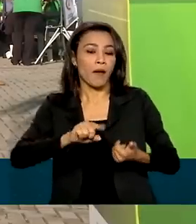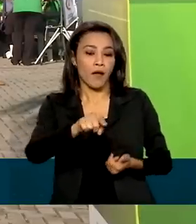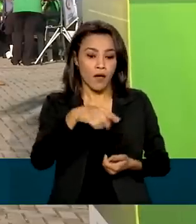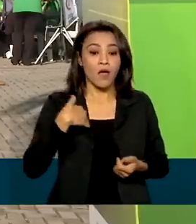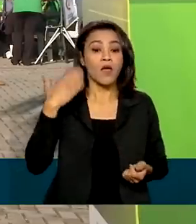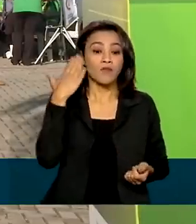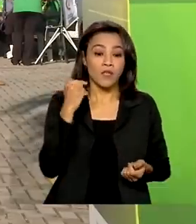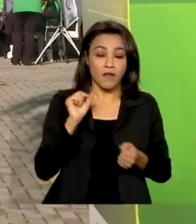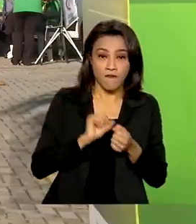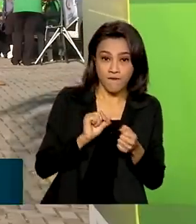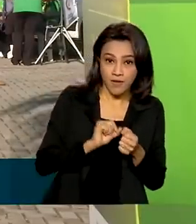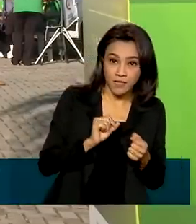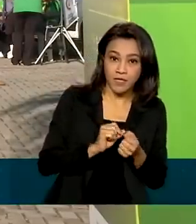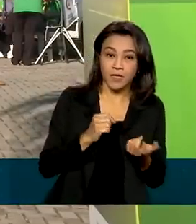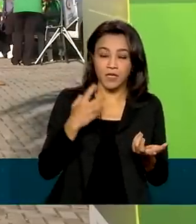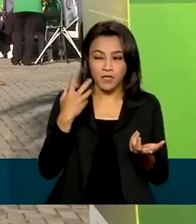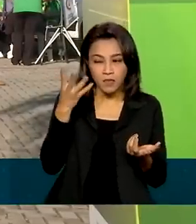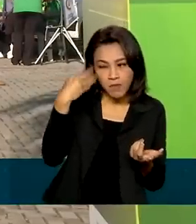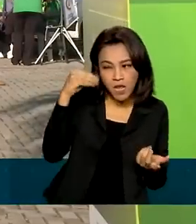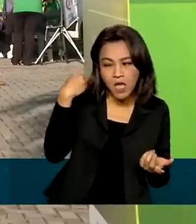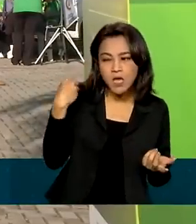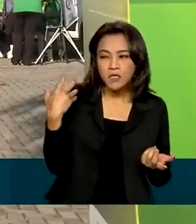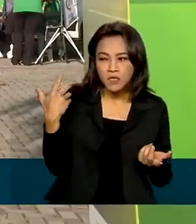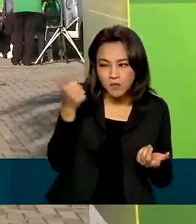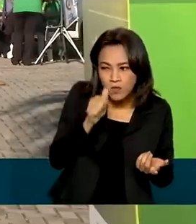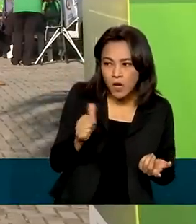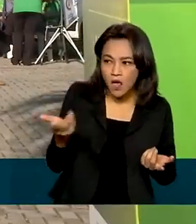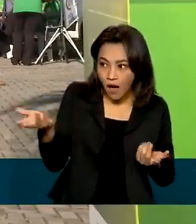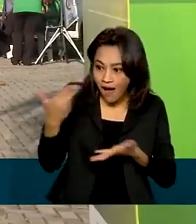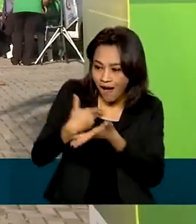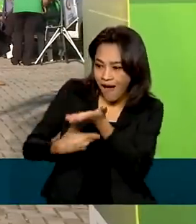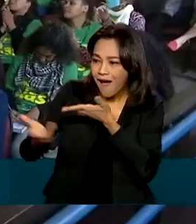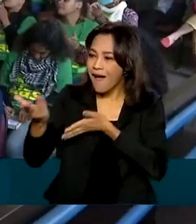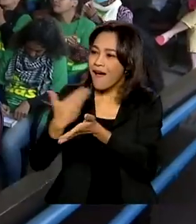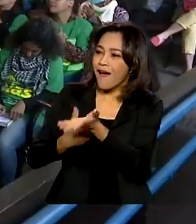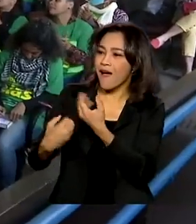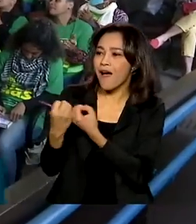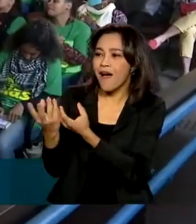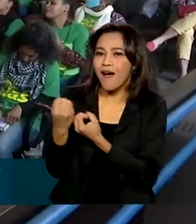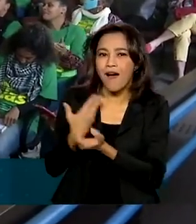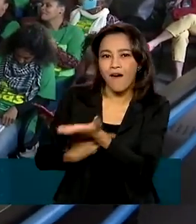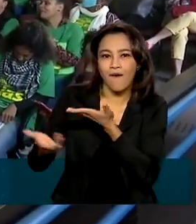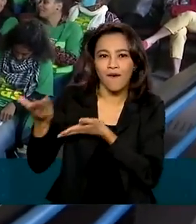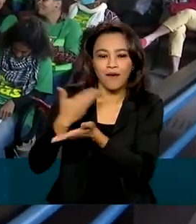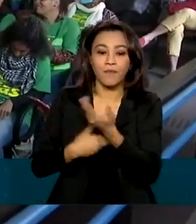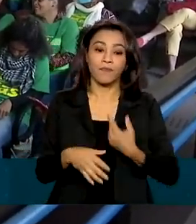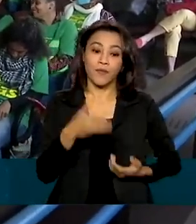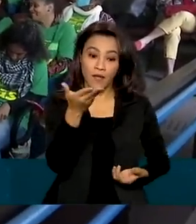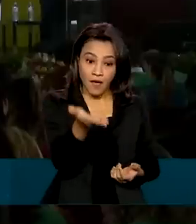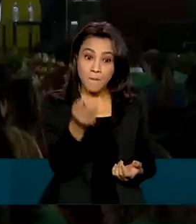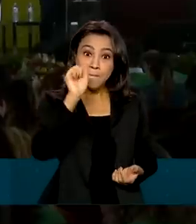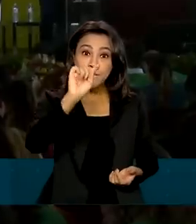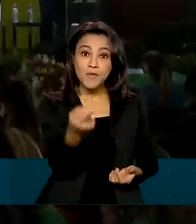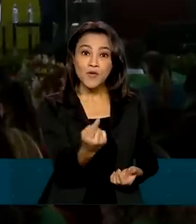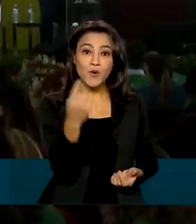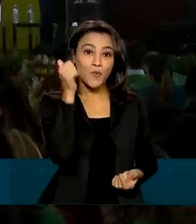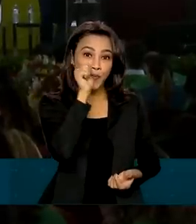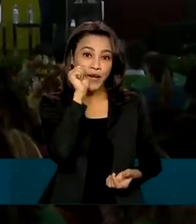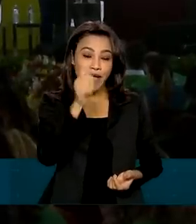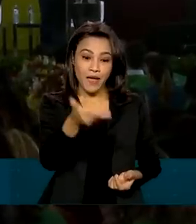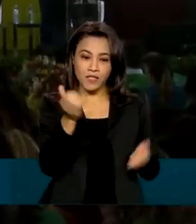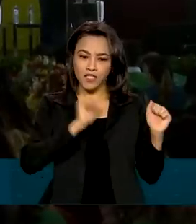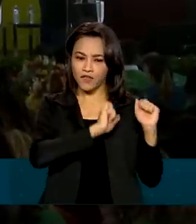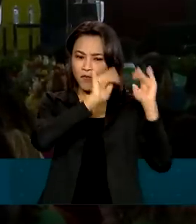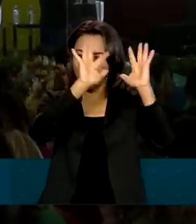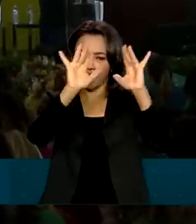network, trocar experiência com outras mulheres, que é sempre bom, sempre agrega. Daiane é uma das cerca de mil mulheres que foram ao